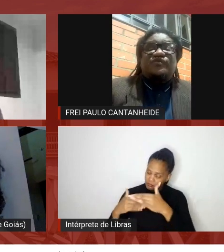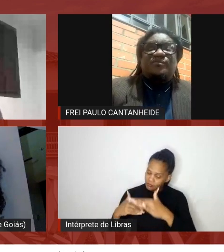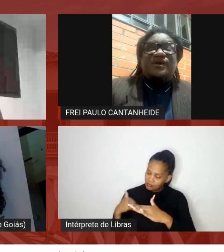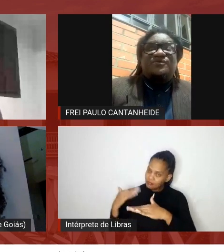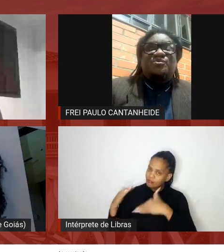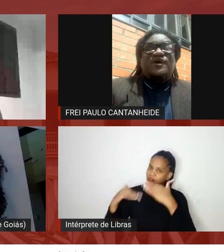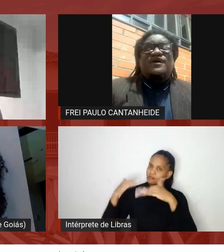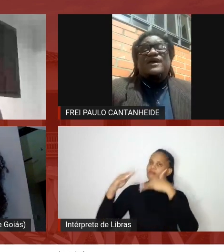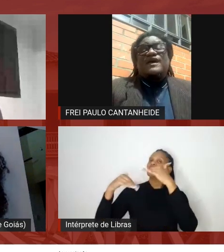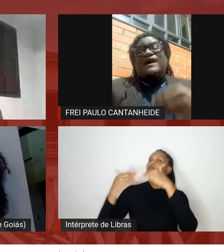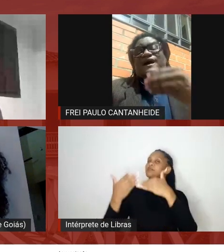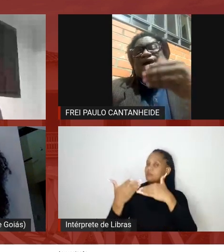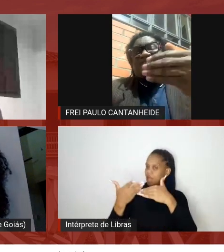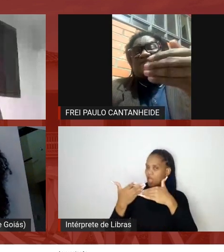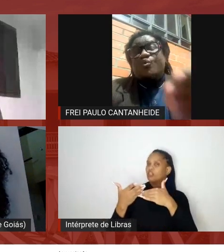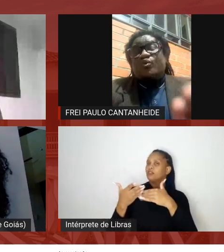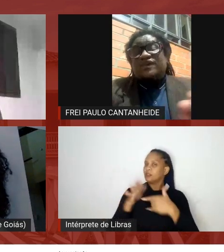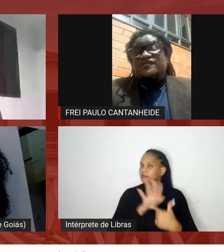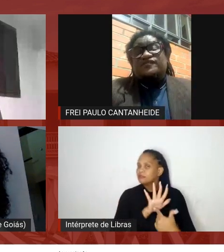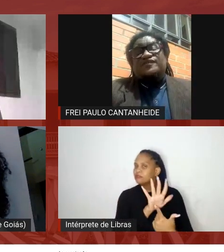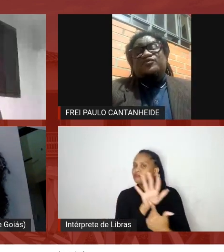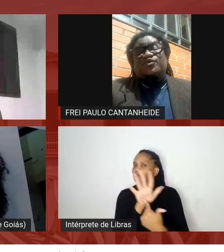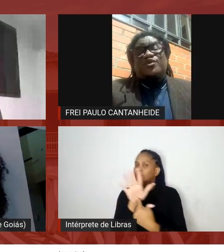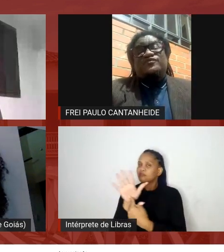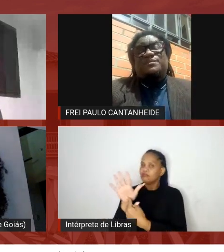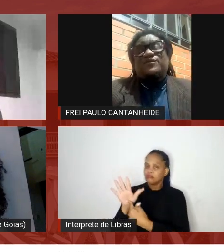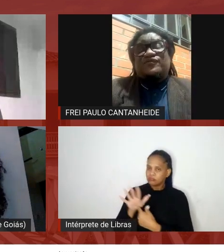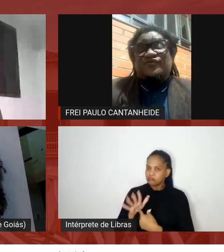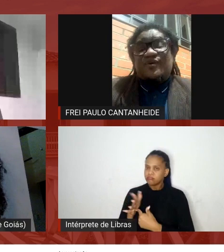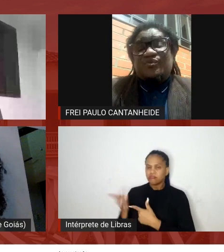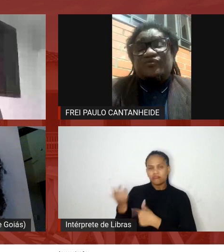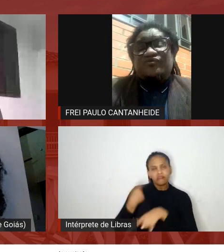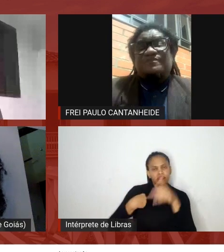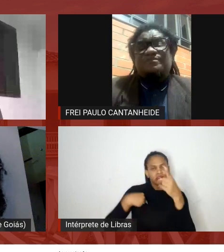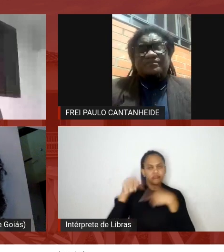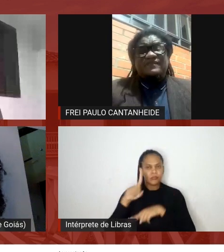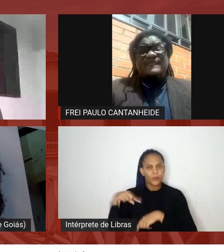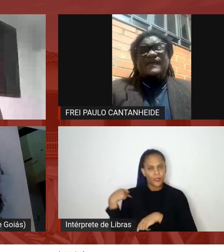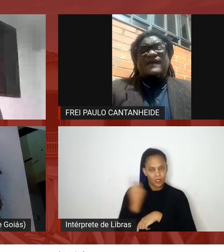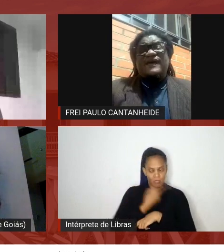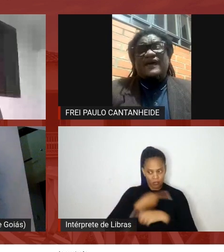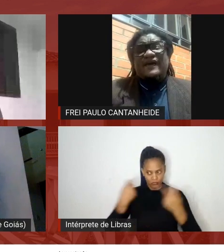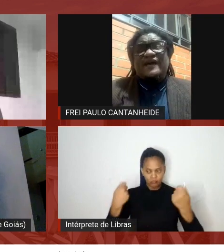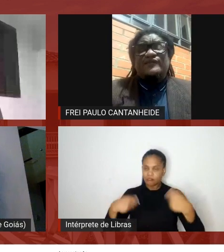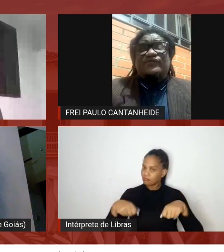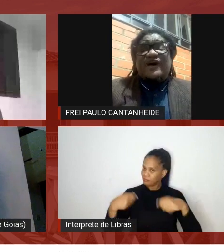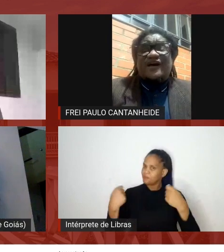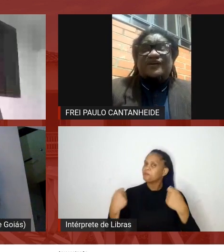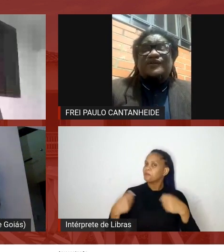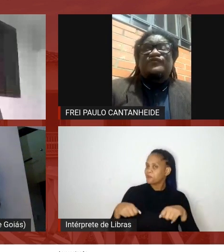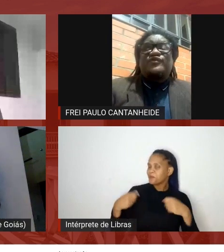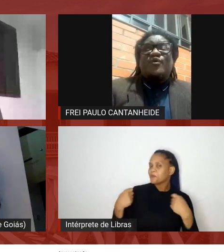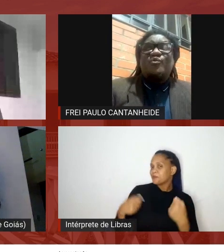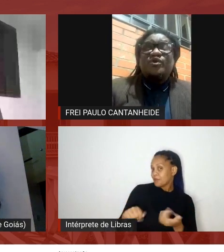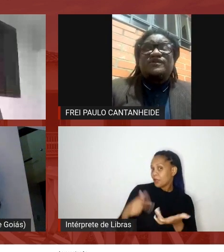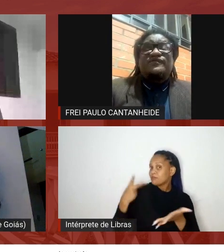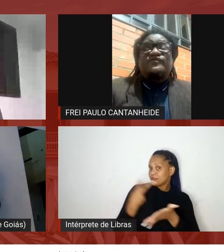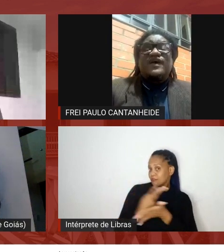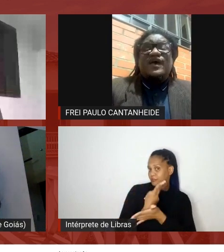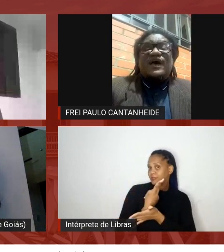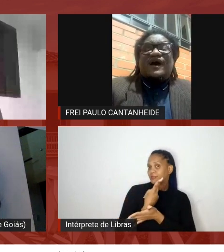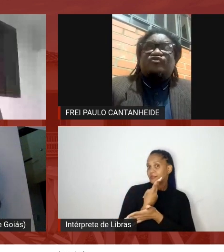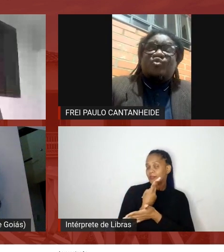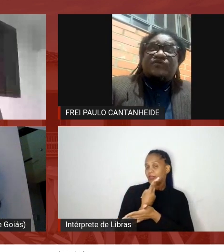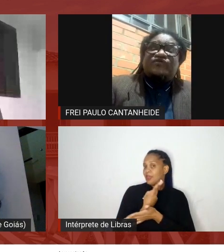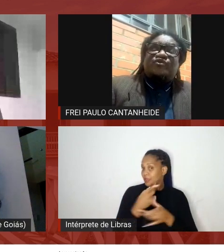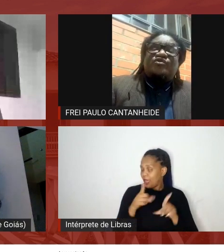reconhecimento né as conquistas que nós precisamos realizar ainda são muitas